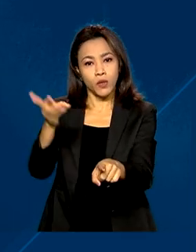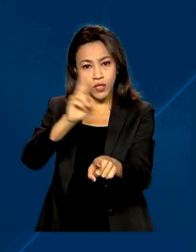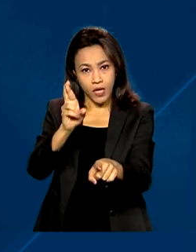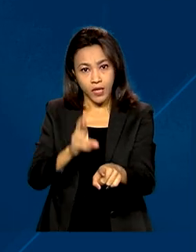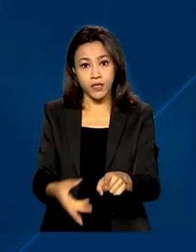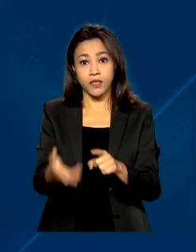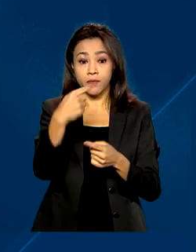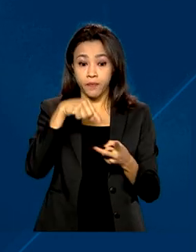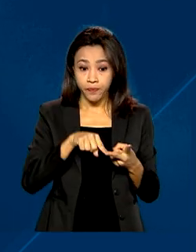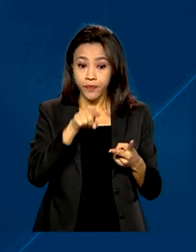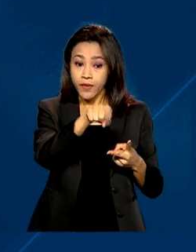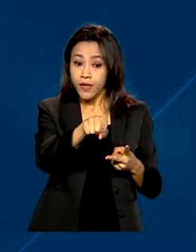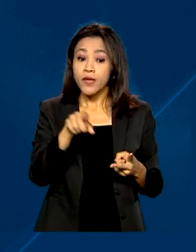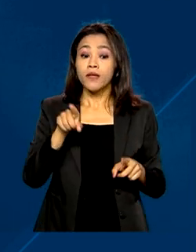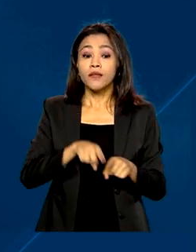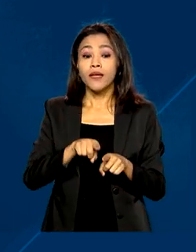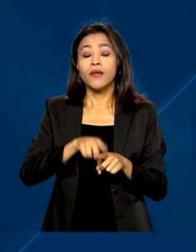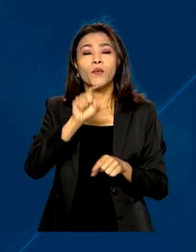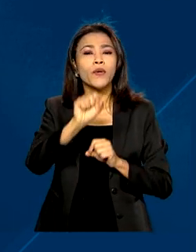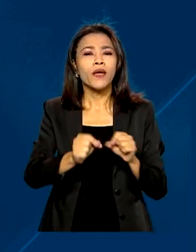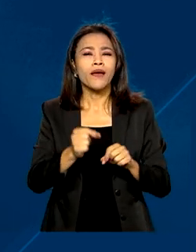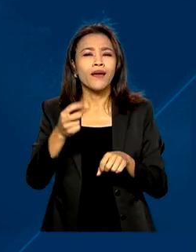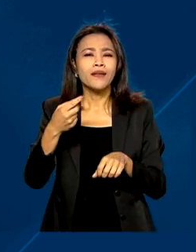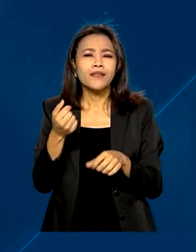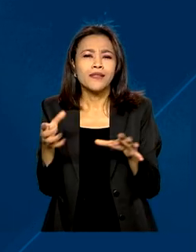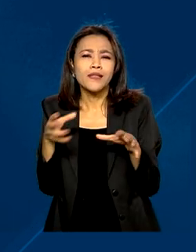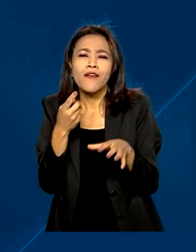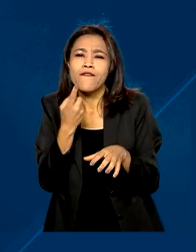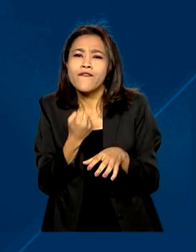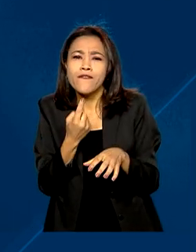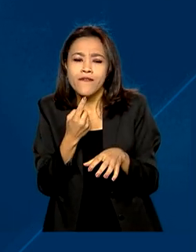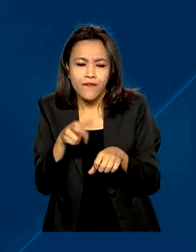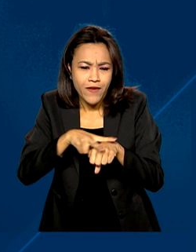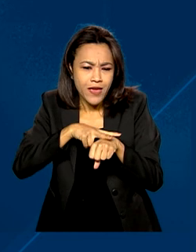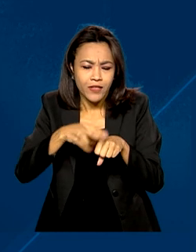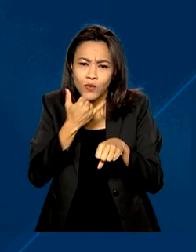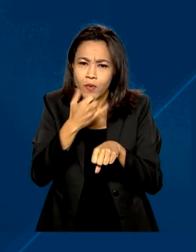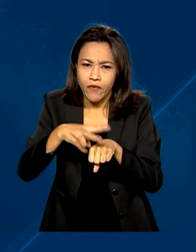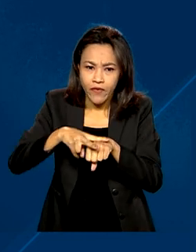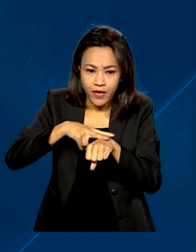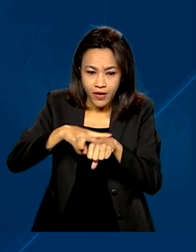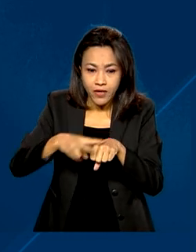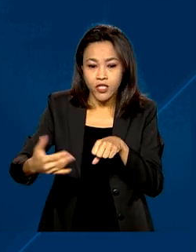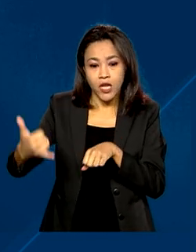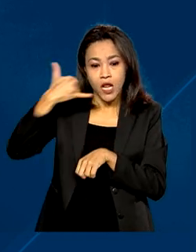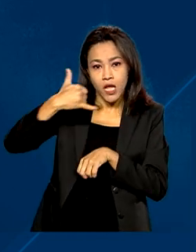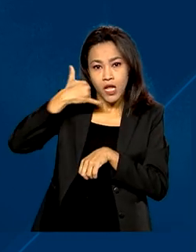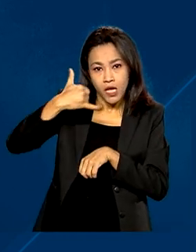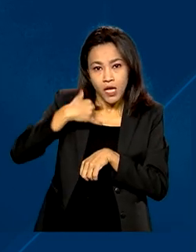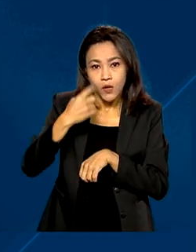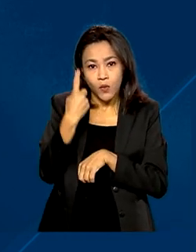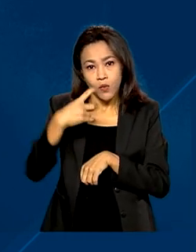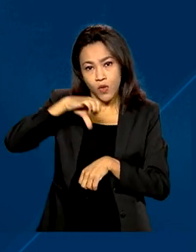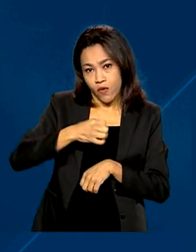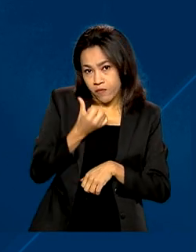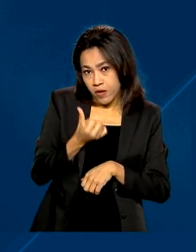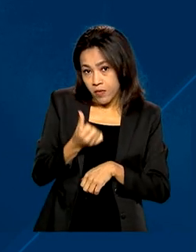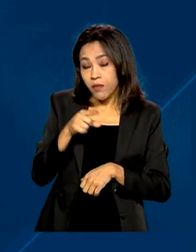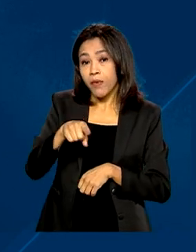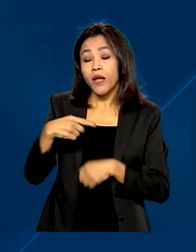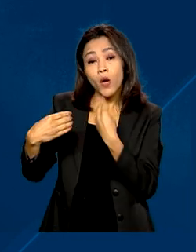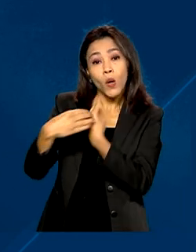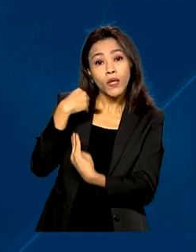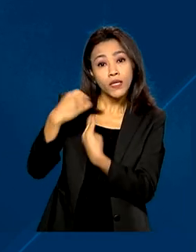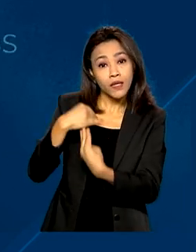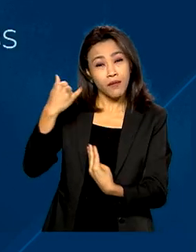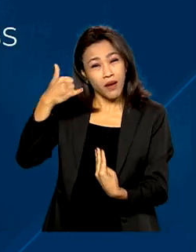Uma das ações, a Linha Verde, acolherá pessoas pelo número 196 e fará o direcionamento para a prevenção do